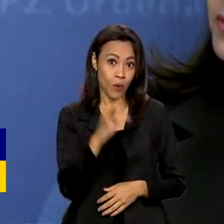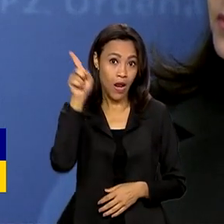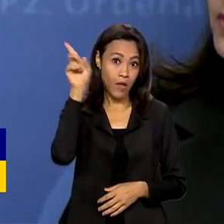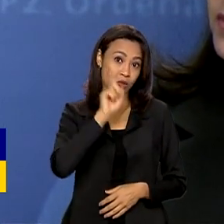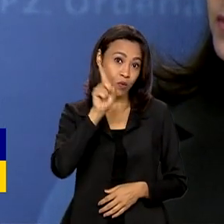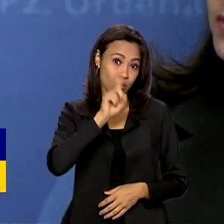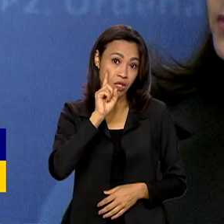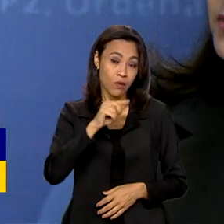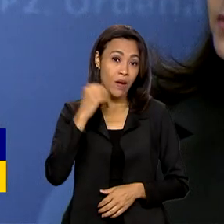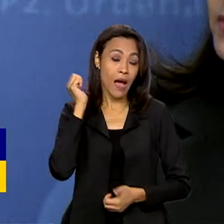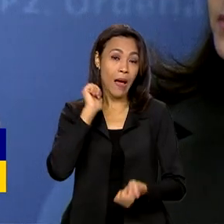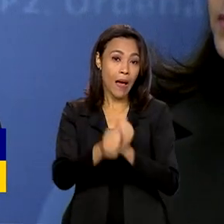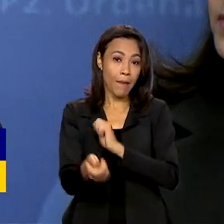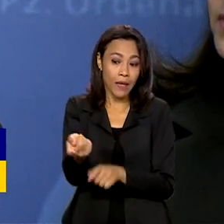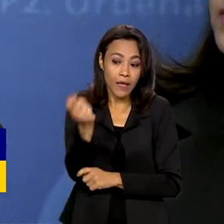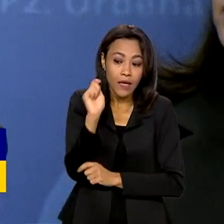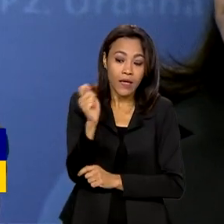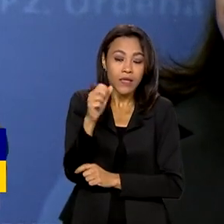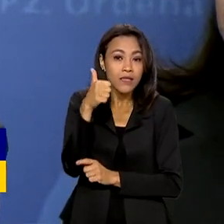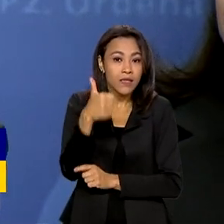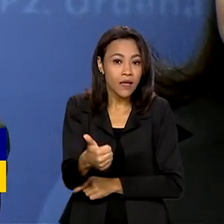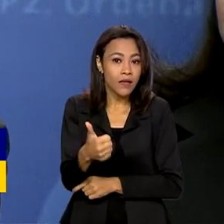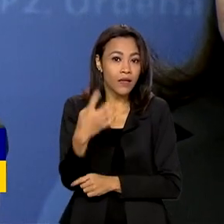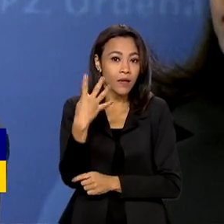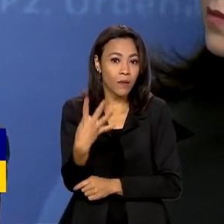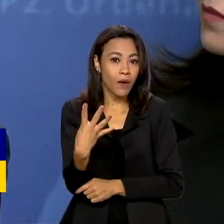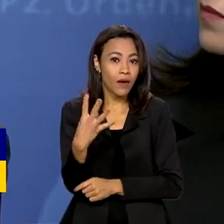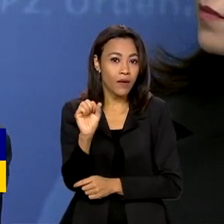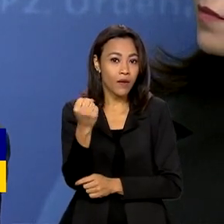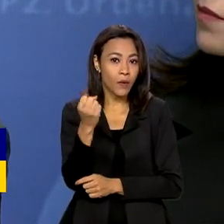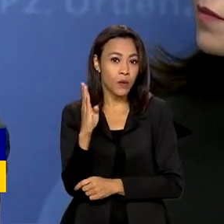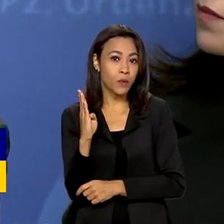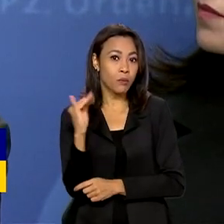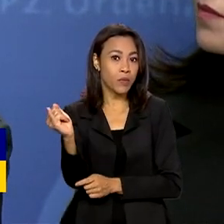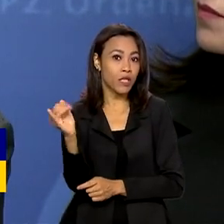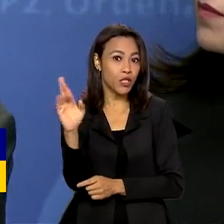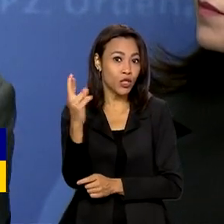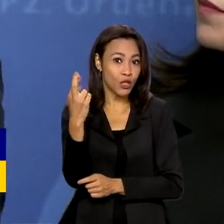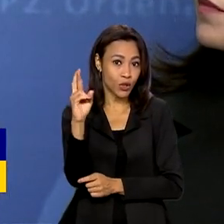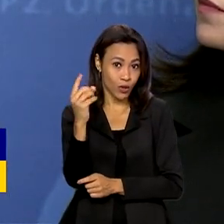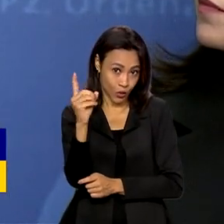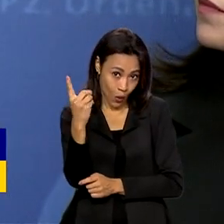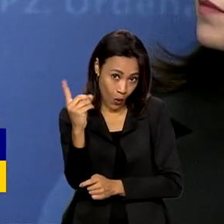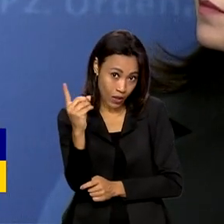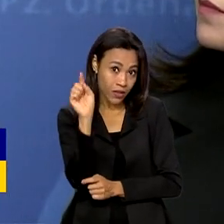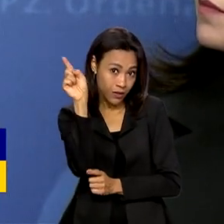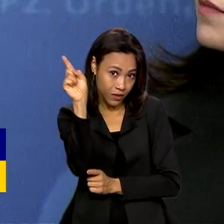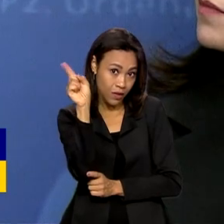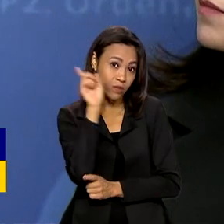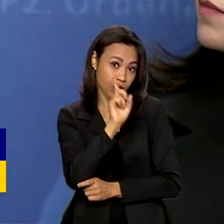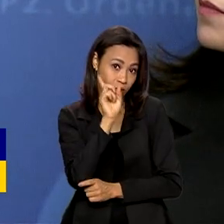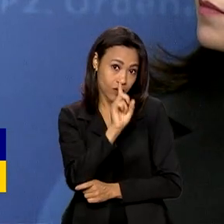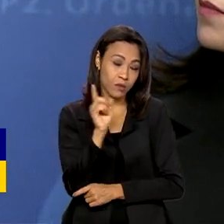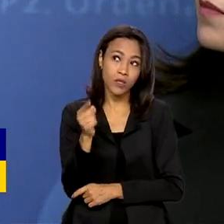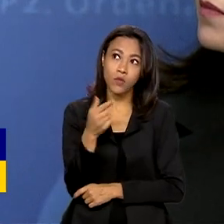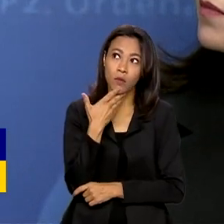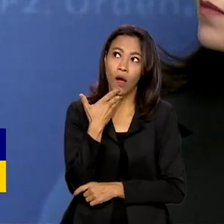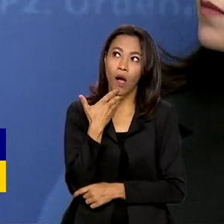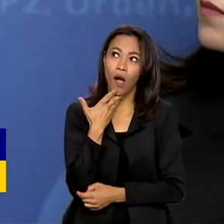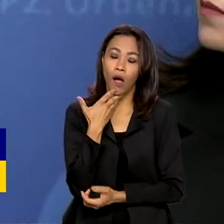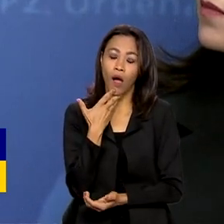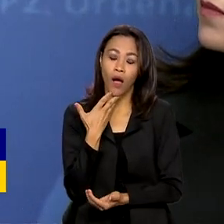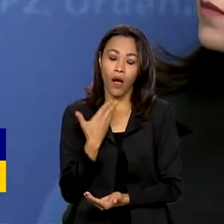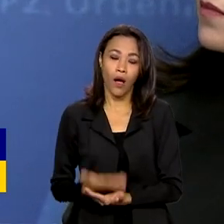gera 148 bilhões de dólares, Luiz Nishimori. E isso é um absurdo,